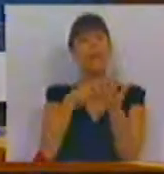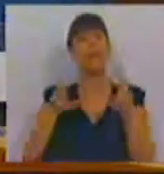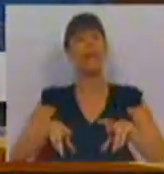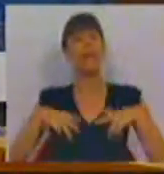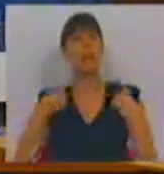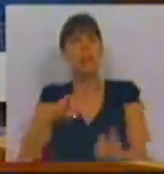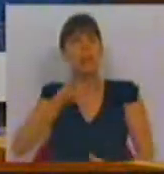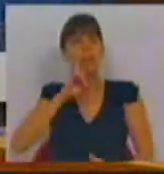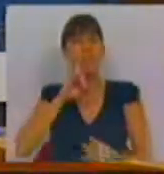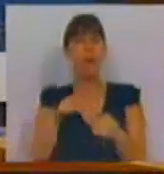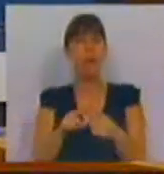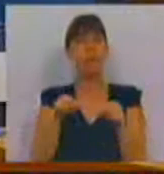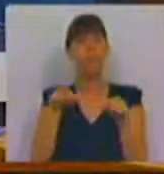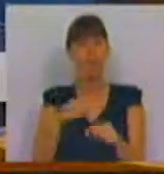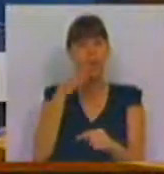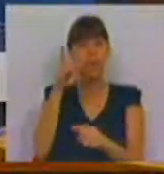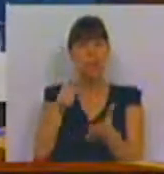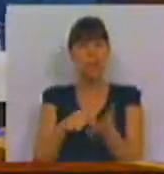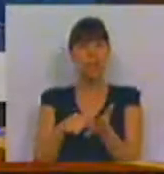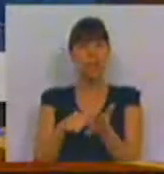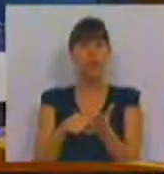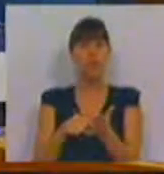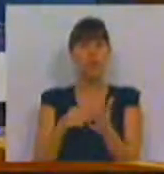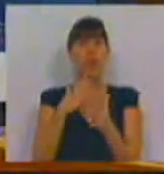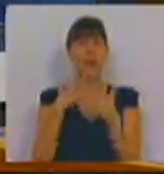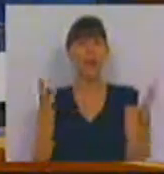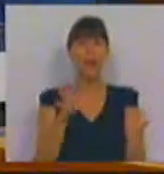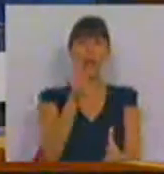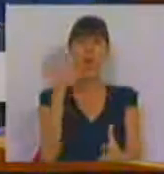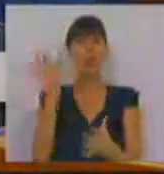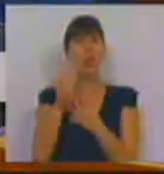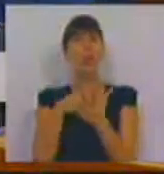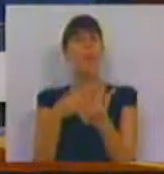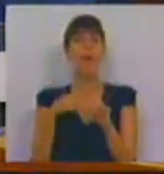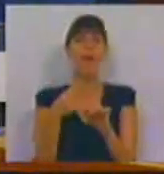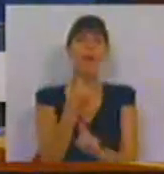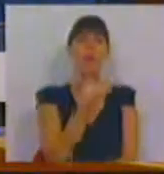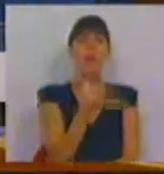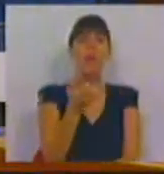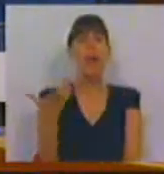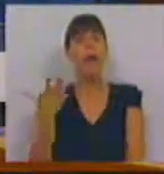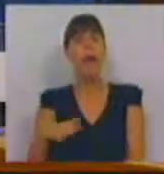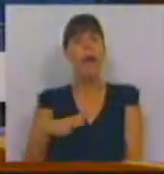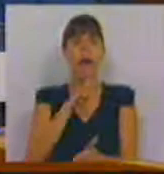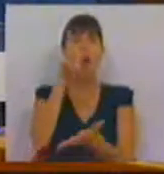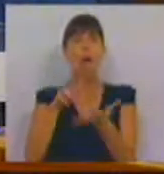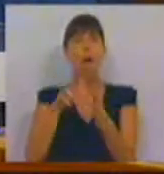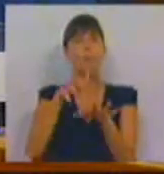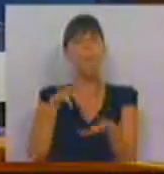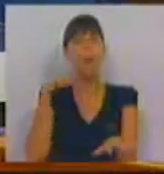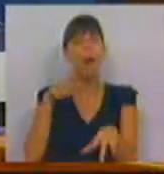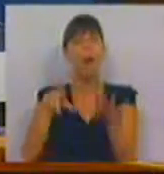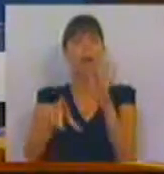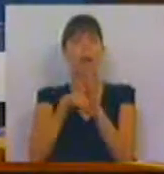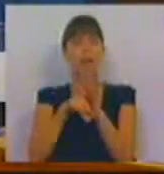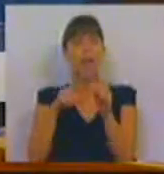enriquecimento ilícito, vem aqui dizer, nas grandes opções do plano, em 2015 pretende-se a aprovação parlamentar da lei